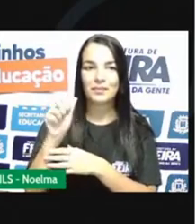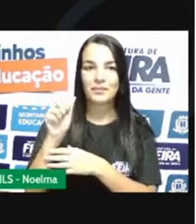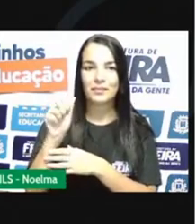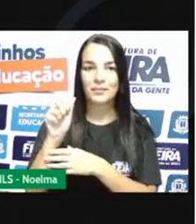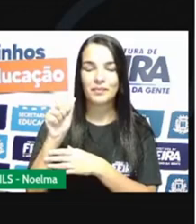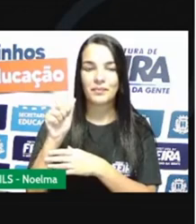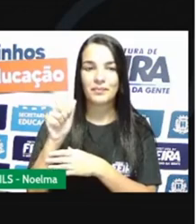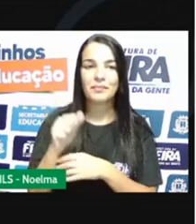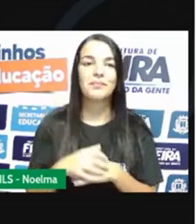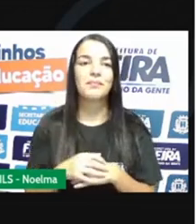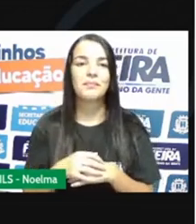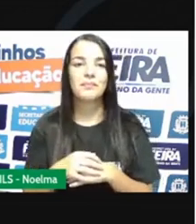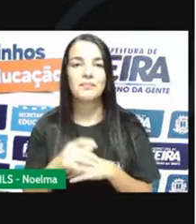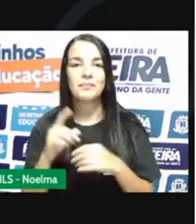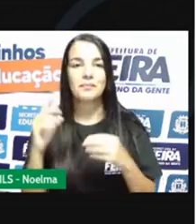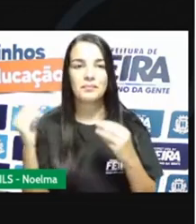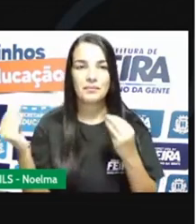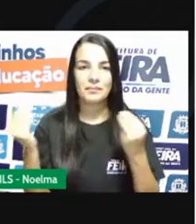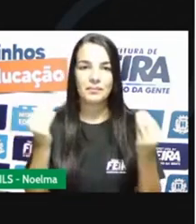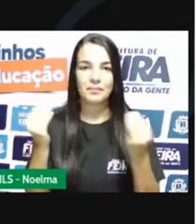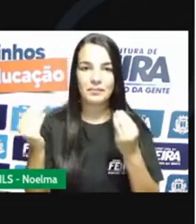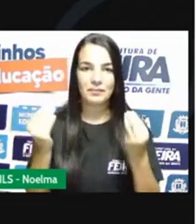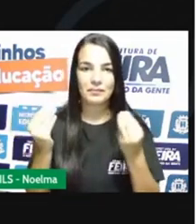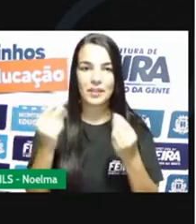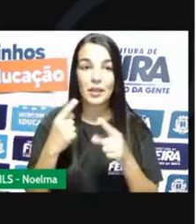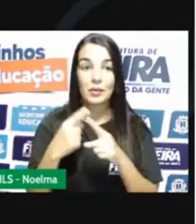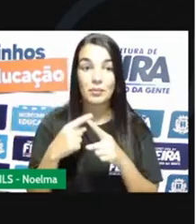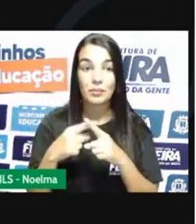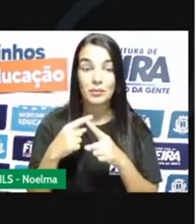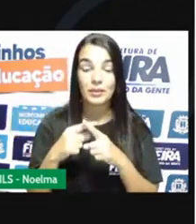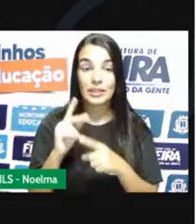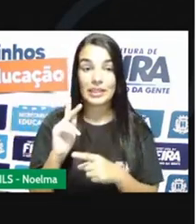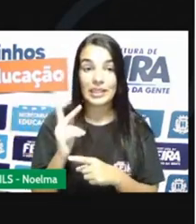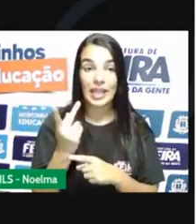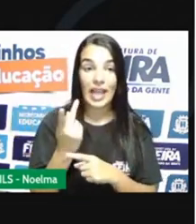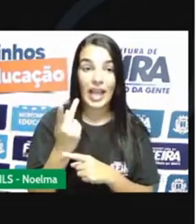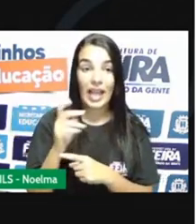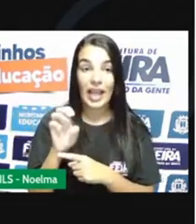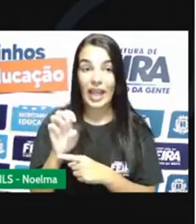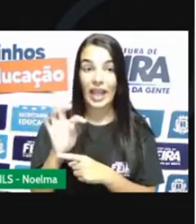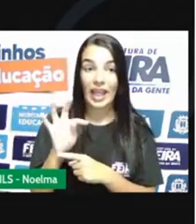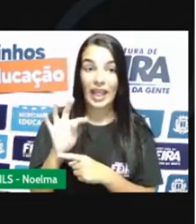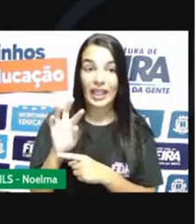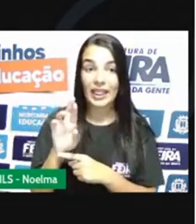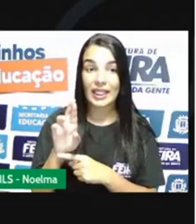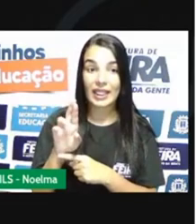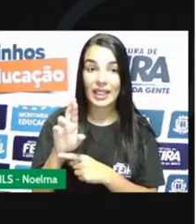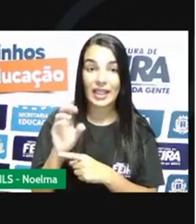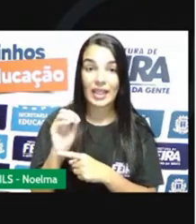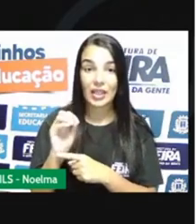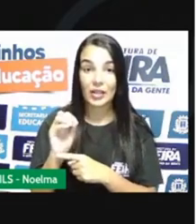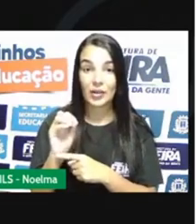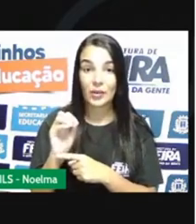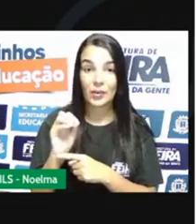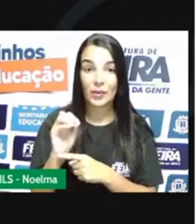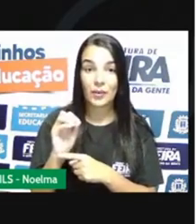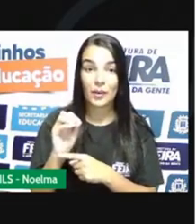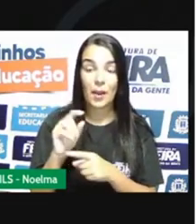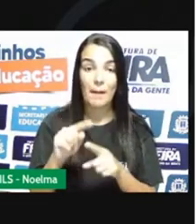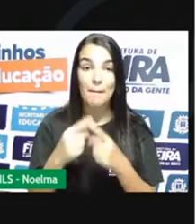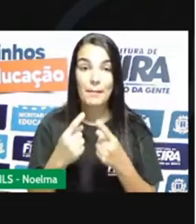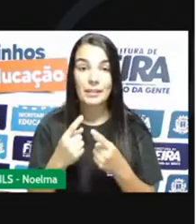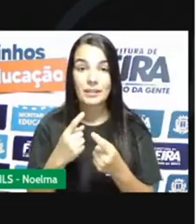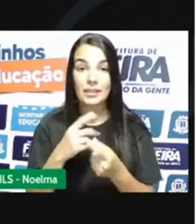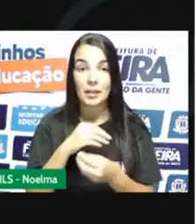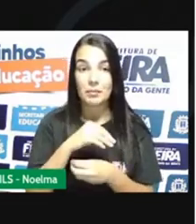Mistura heterogênea. Mistura heterogênea. Quando a gente fala substância é porque se transforma em um só. Mas já